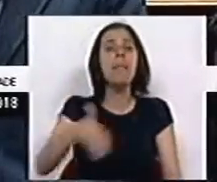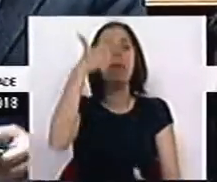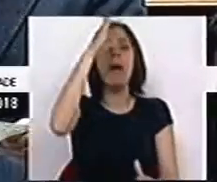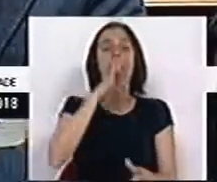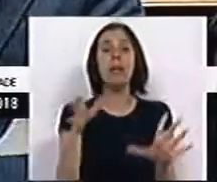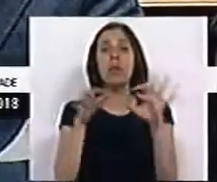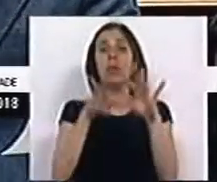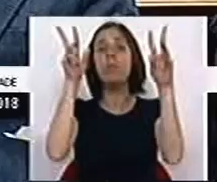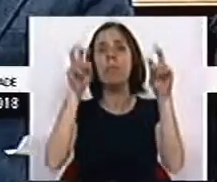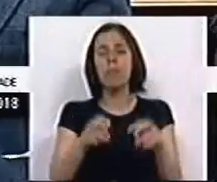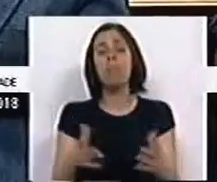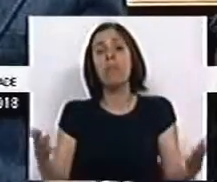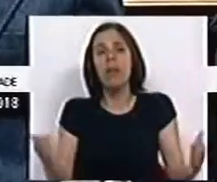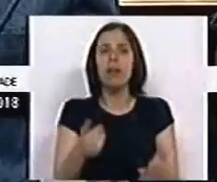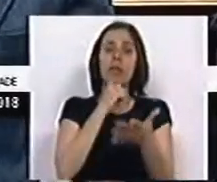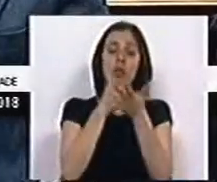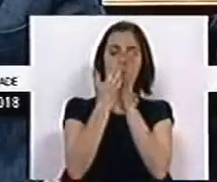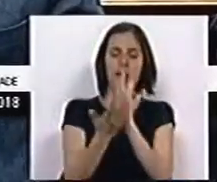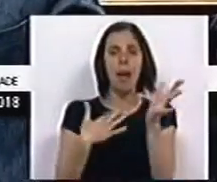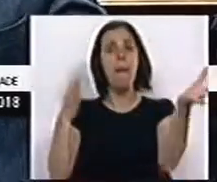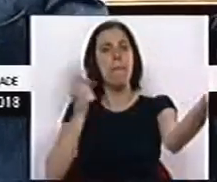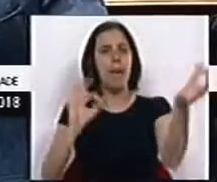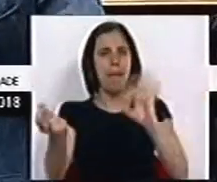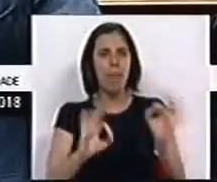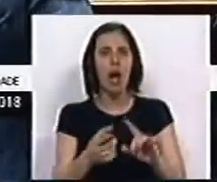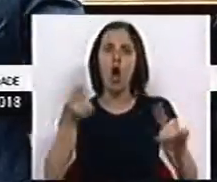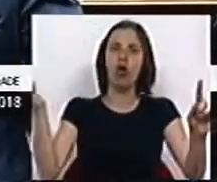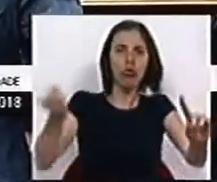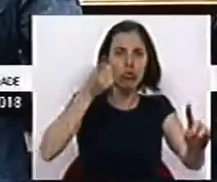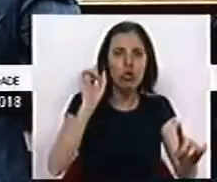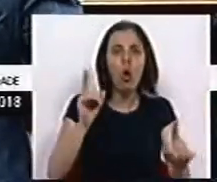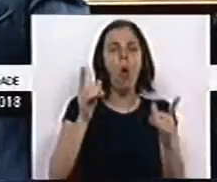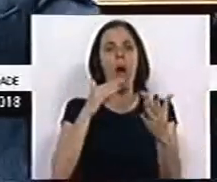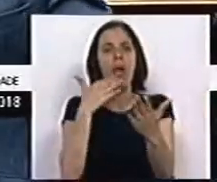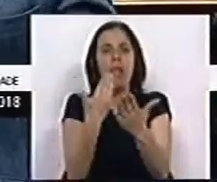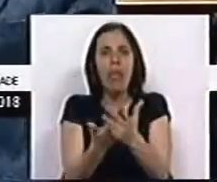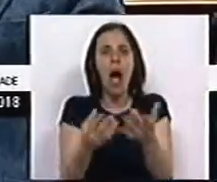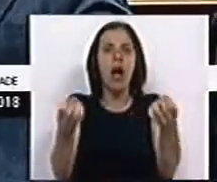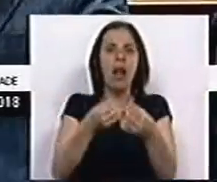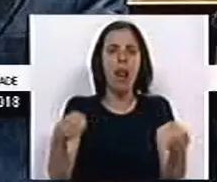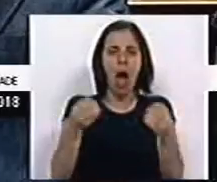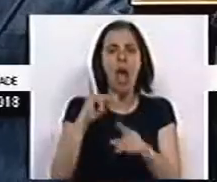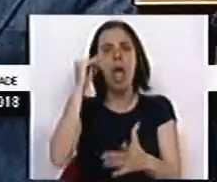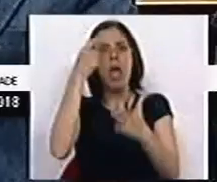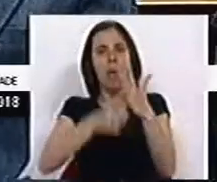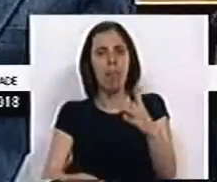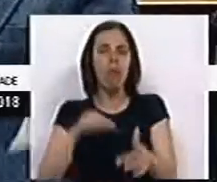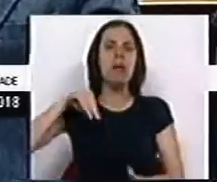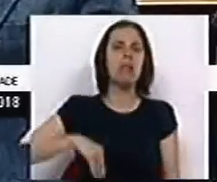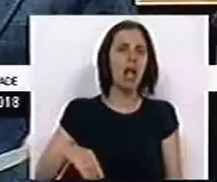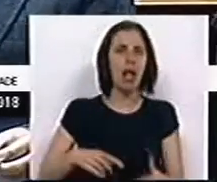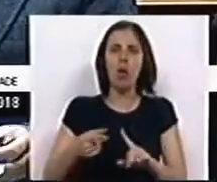Primeiro-Ministro sobre esta matéria, que as medidas que estamos a preparar não são medidas que incidam em matérias de impostos,